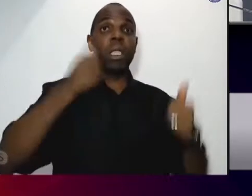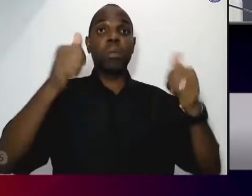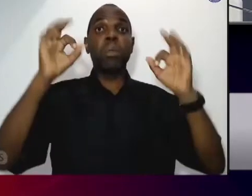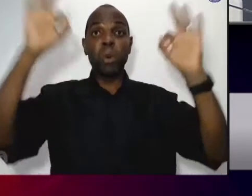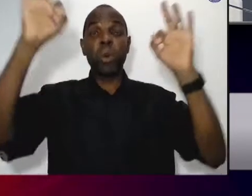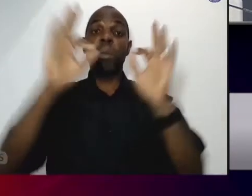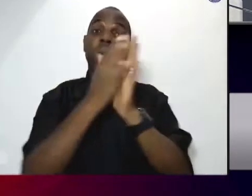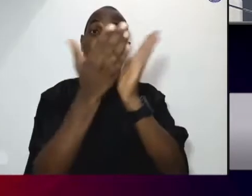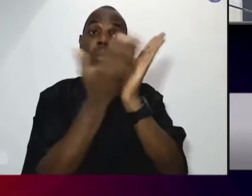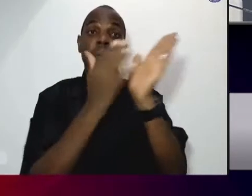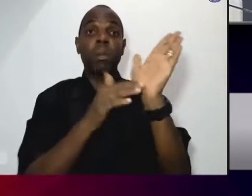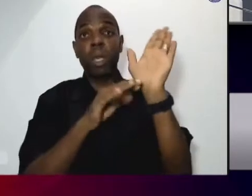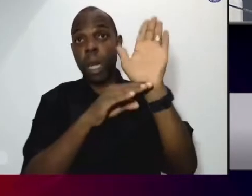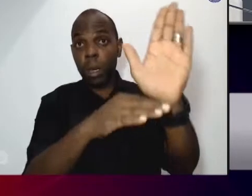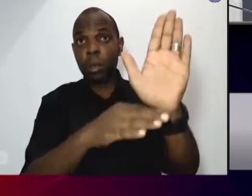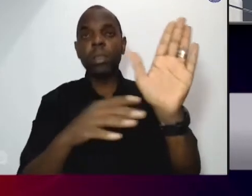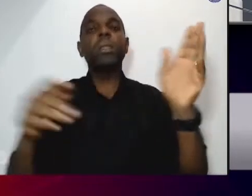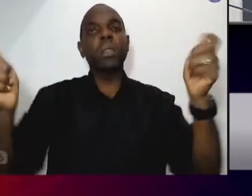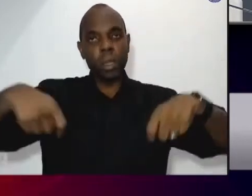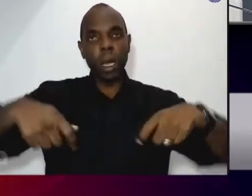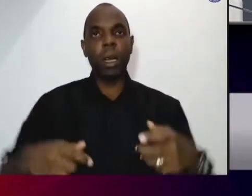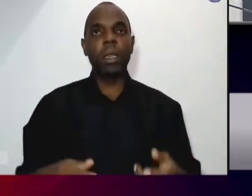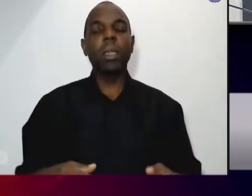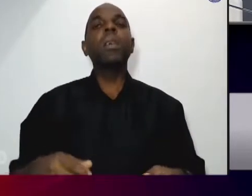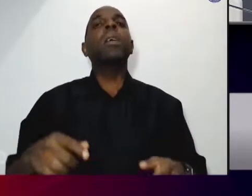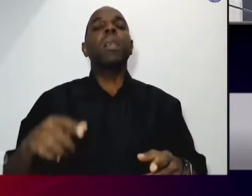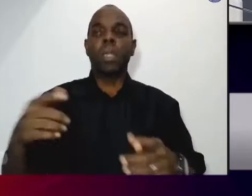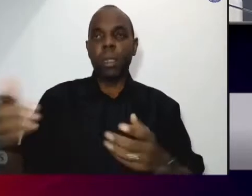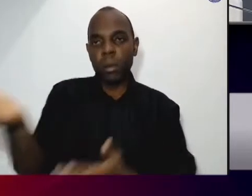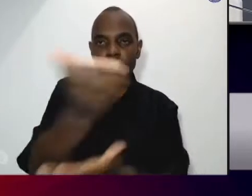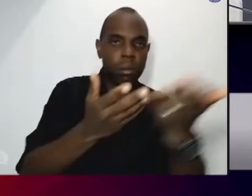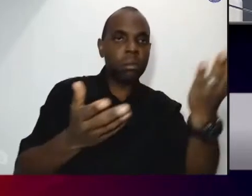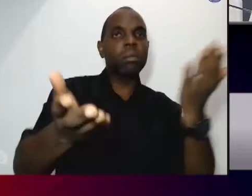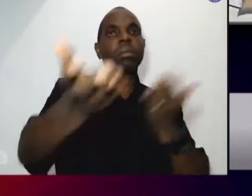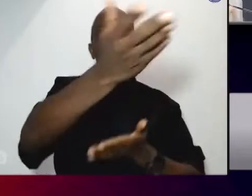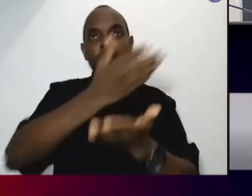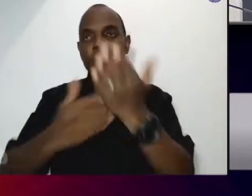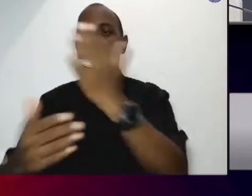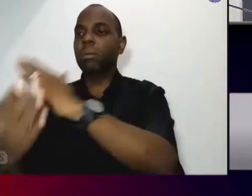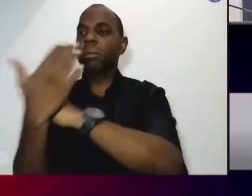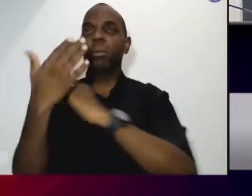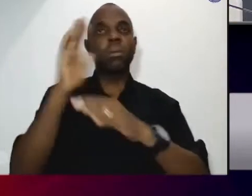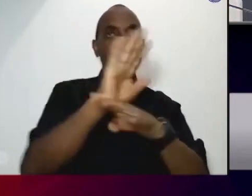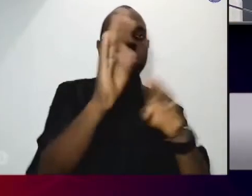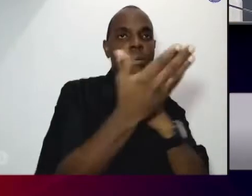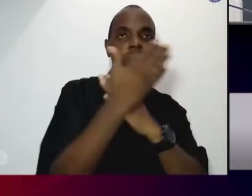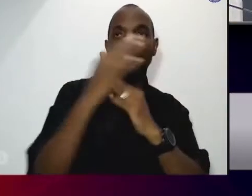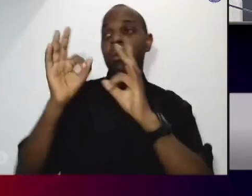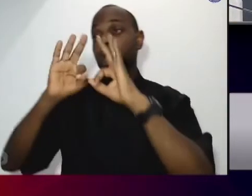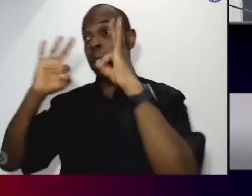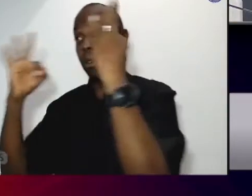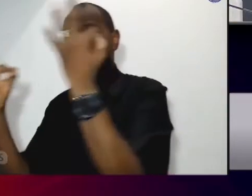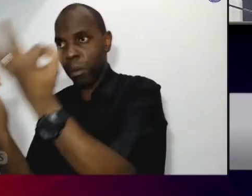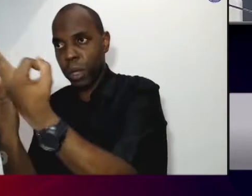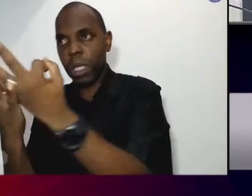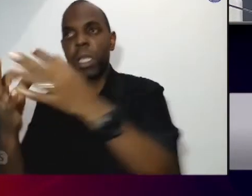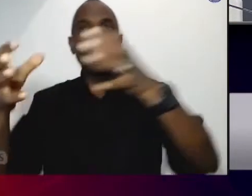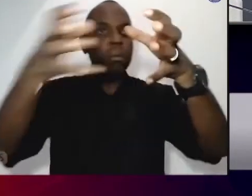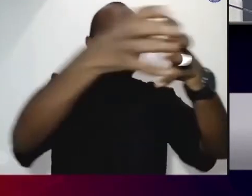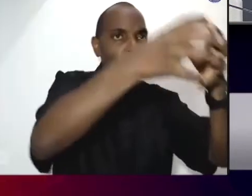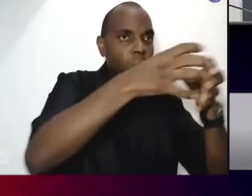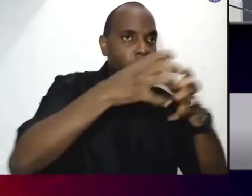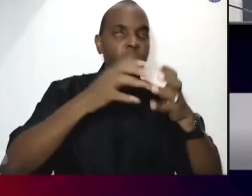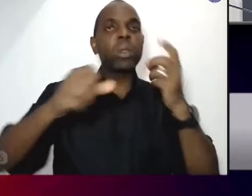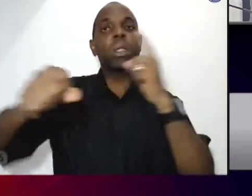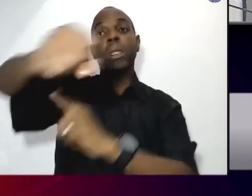que se traduz em relações de mútuo cuidado entre as pessoas, na família, na comunidade, na sociedade e no